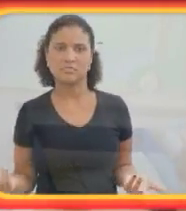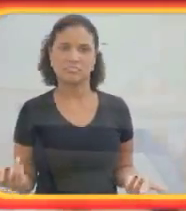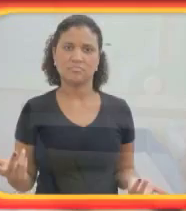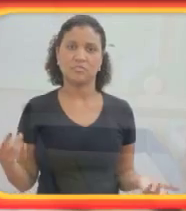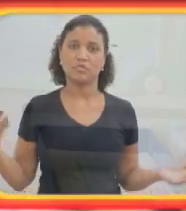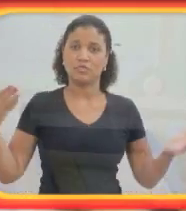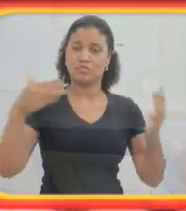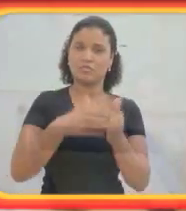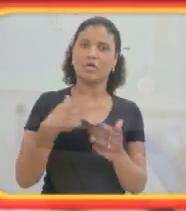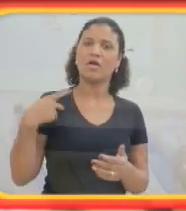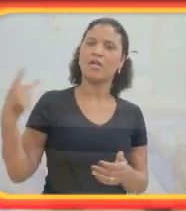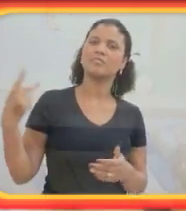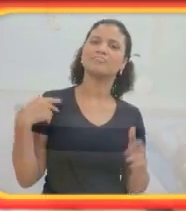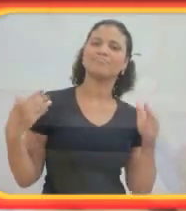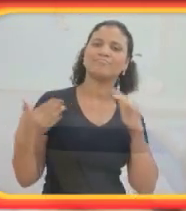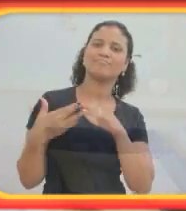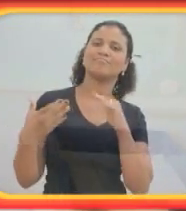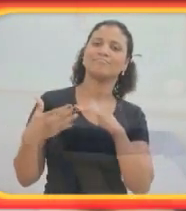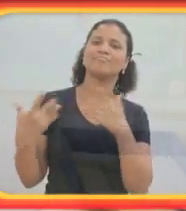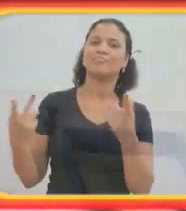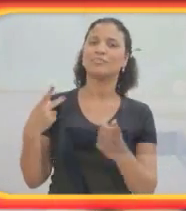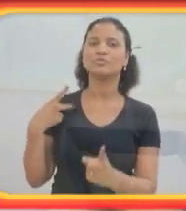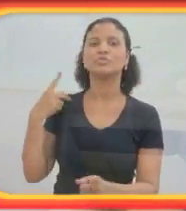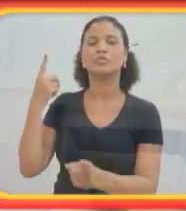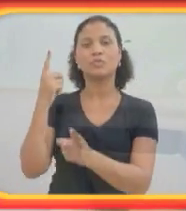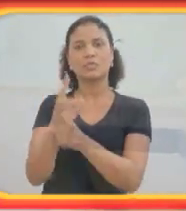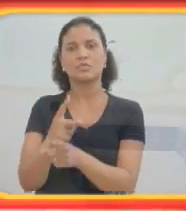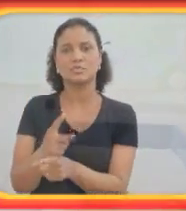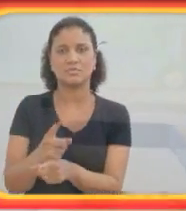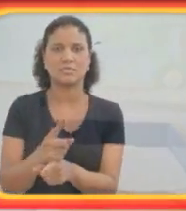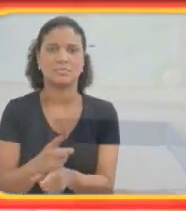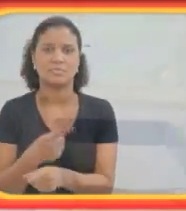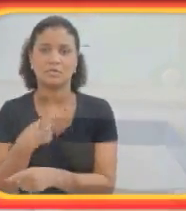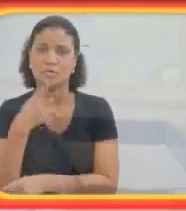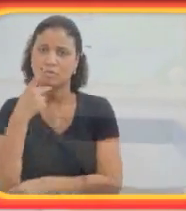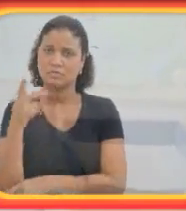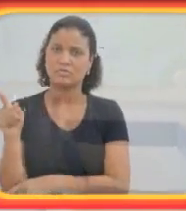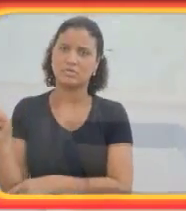Eu disse imediatamente a ela que eu estava procurando uma esposa.